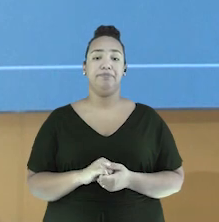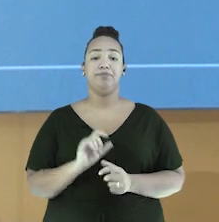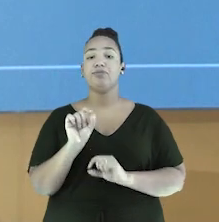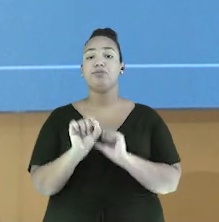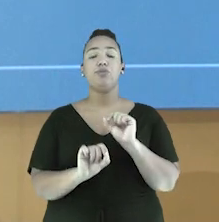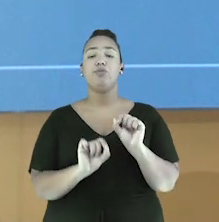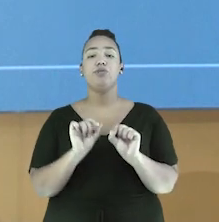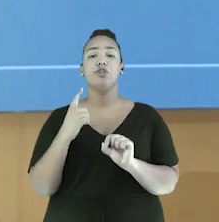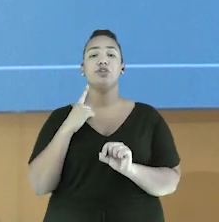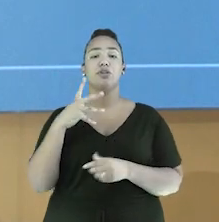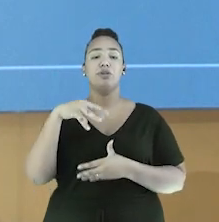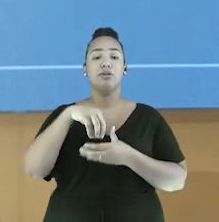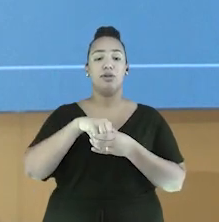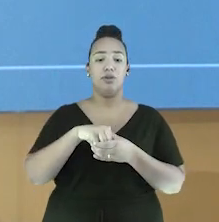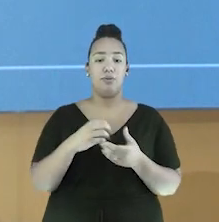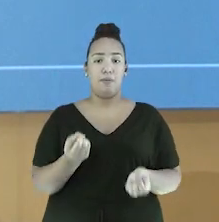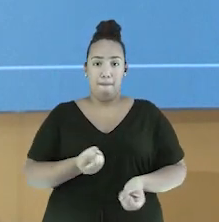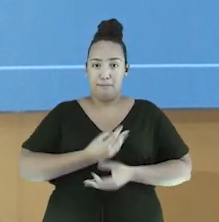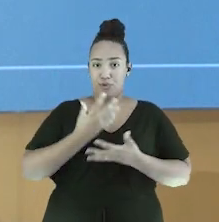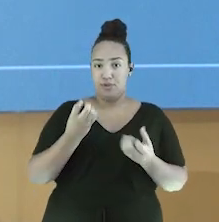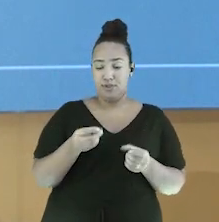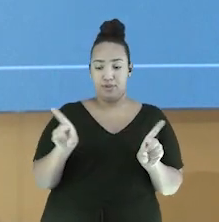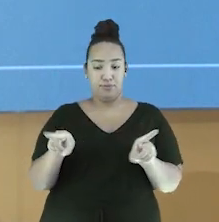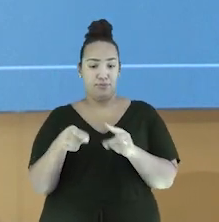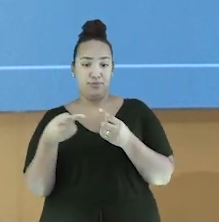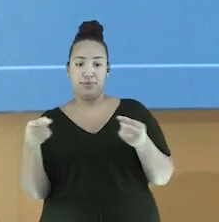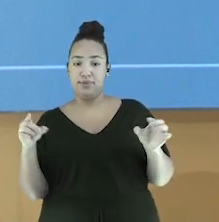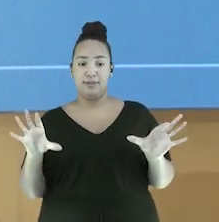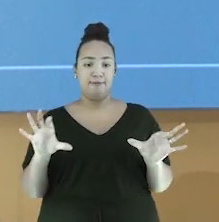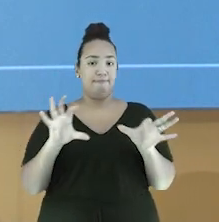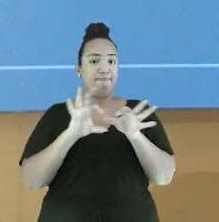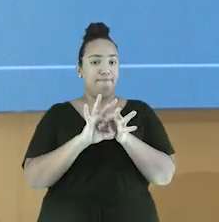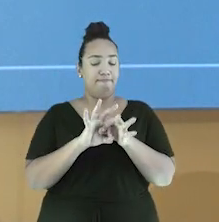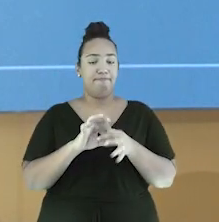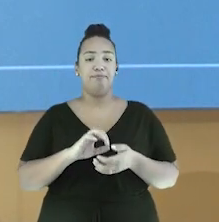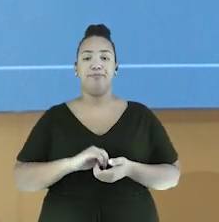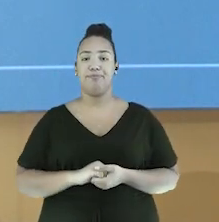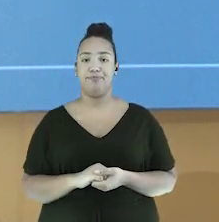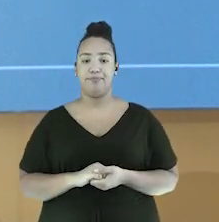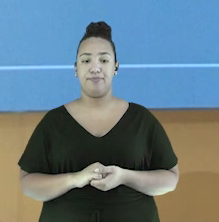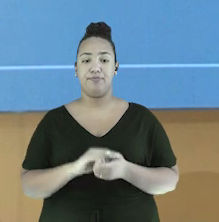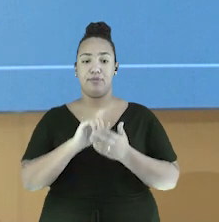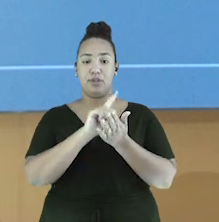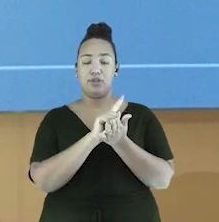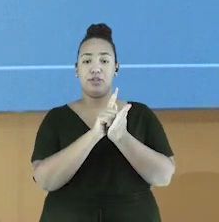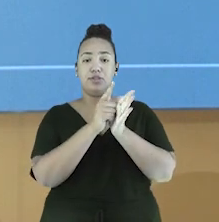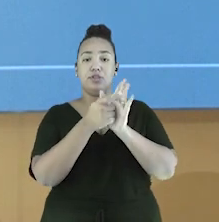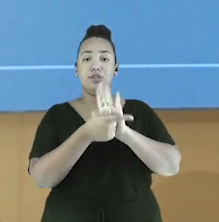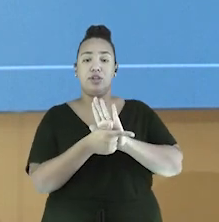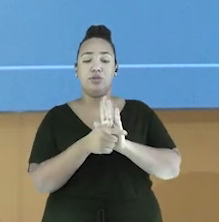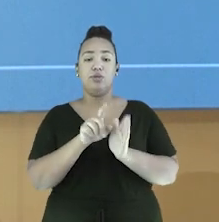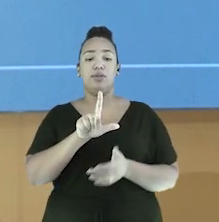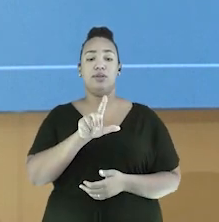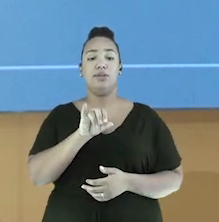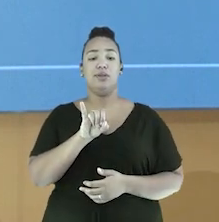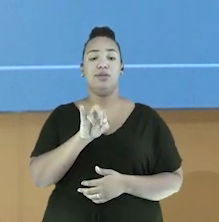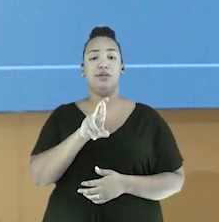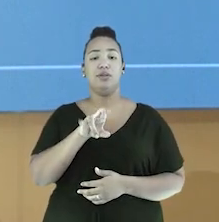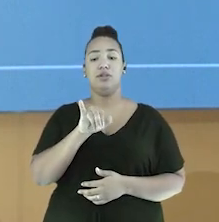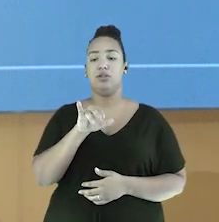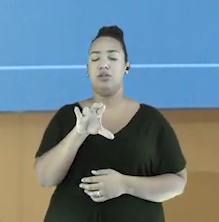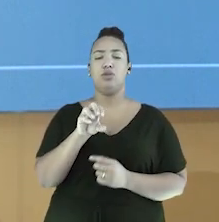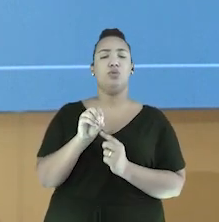As duas coisas andavam juntas, não tinha separação. Gênero lírico e satírico. O gênero lírico